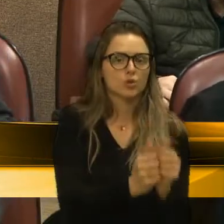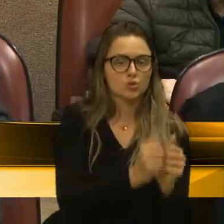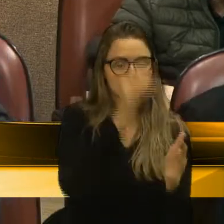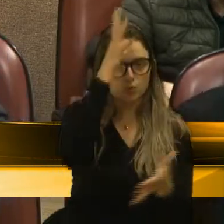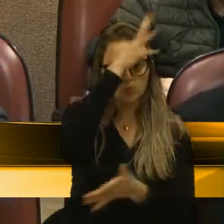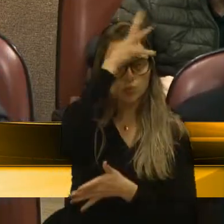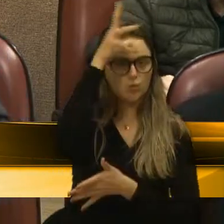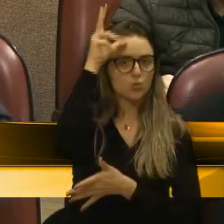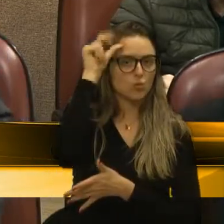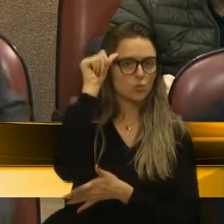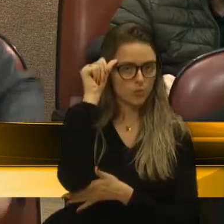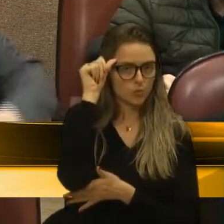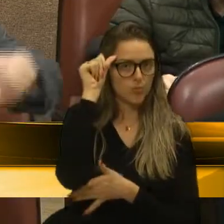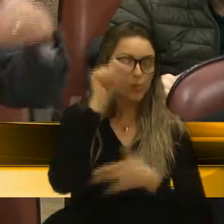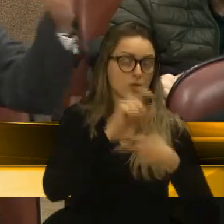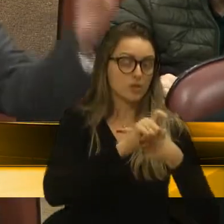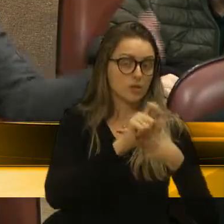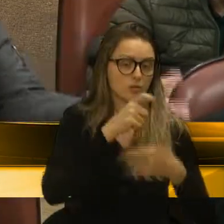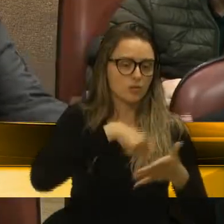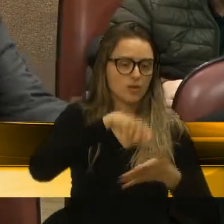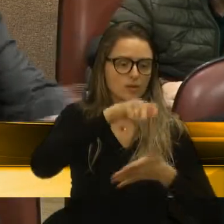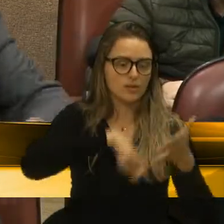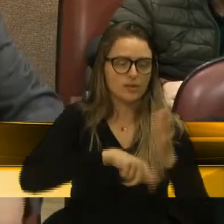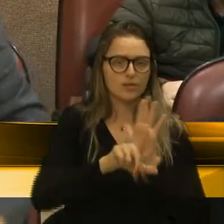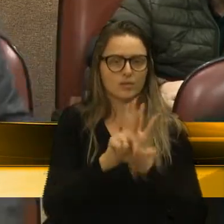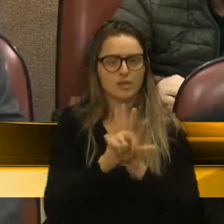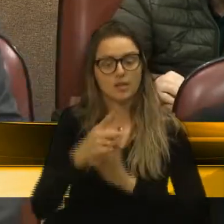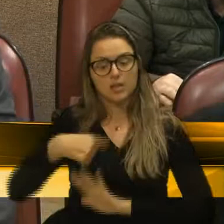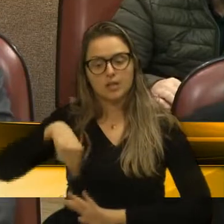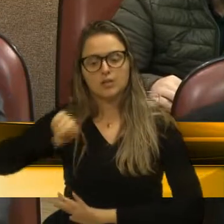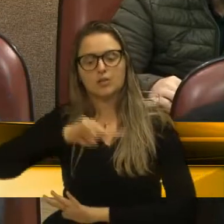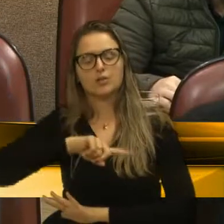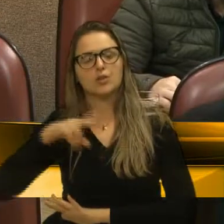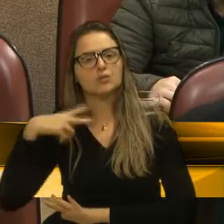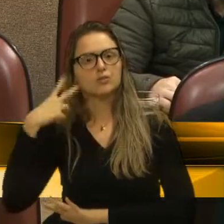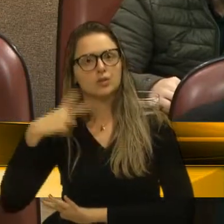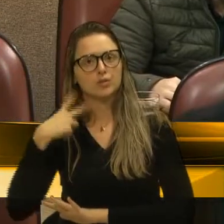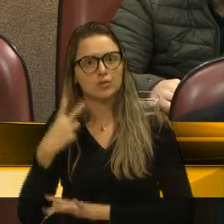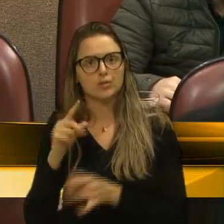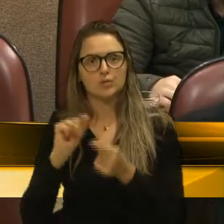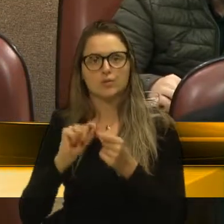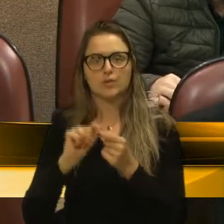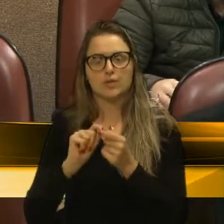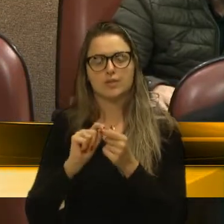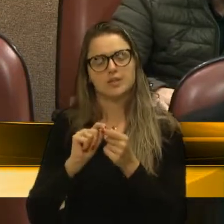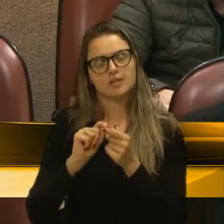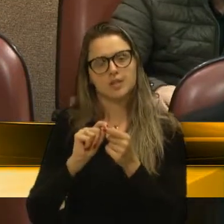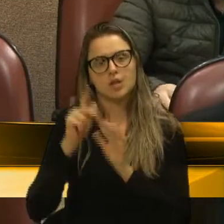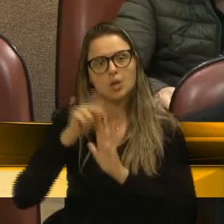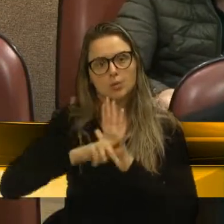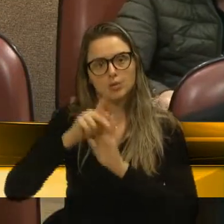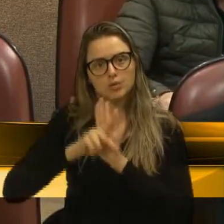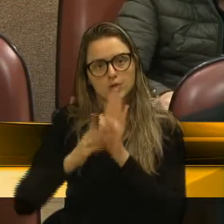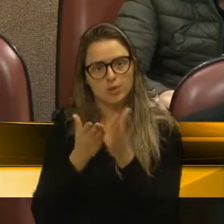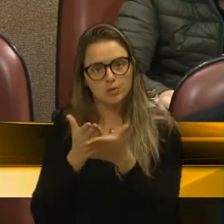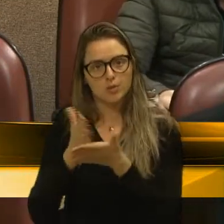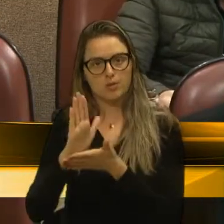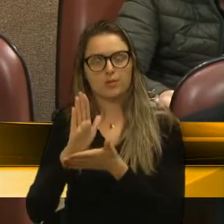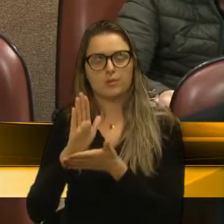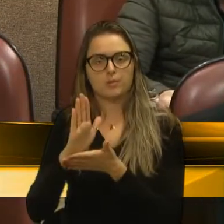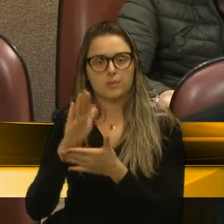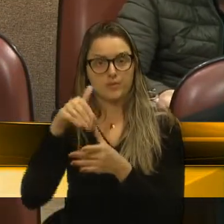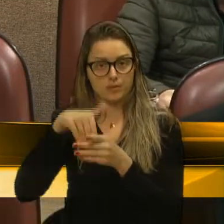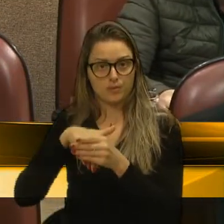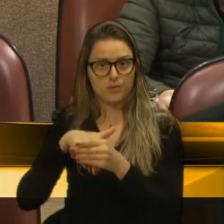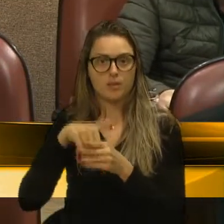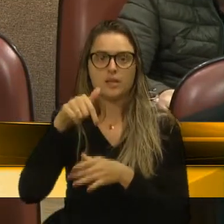sancionando esse projeto de lei, através de nós, parlamentares, aqui, fazer com que esse projeto seja aprovado, que